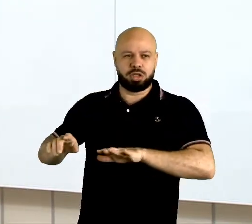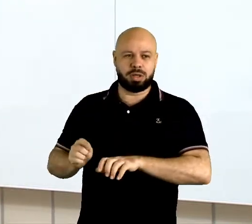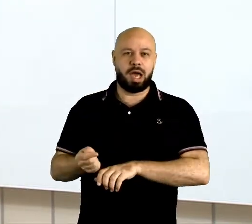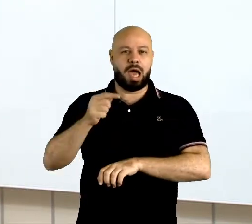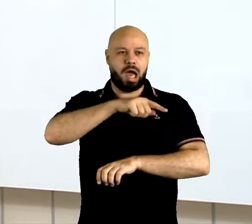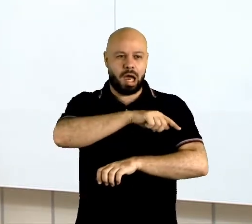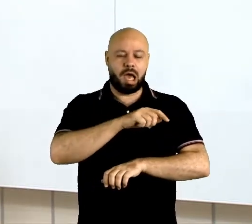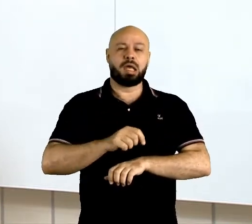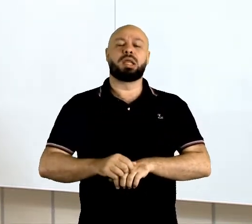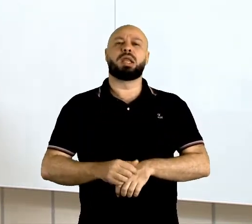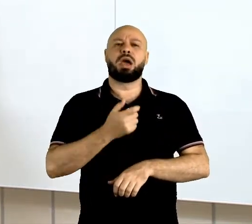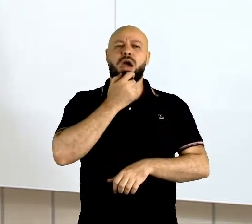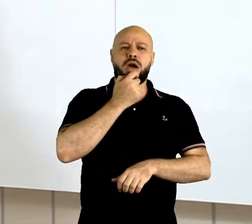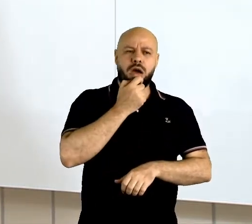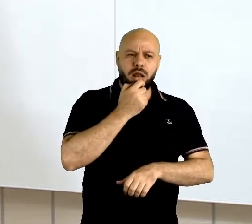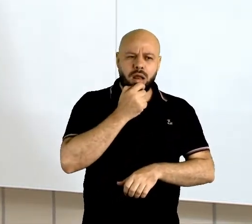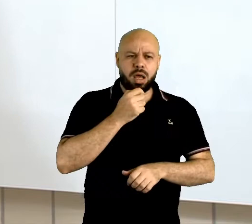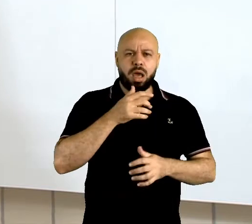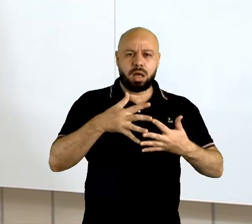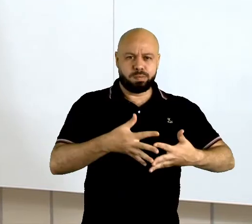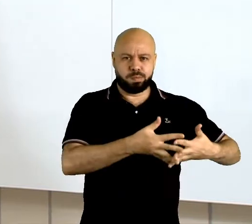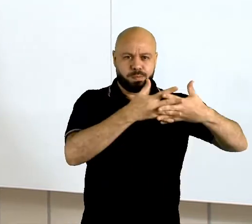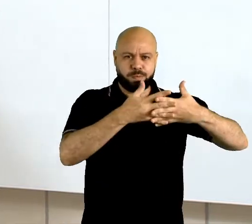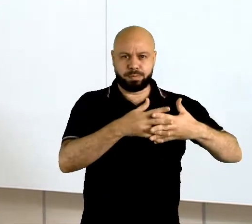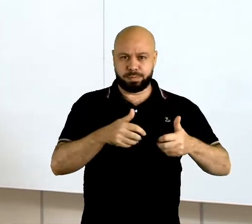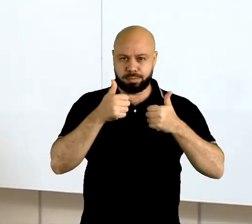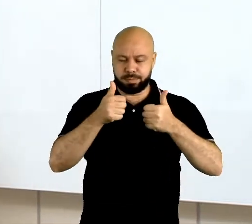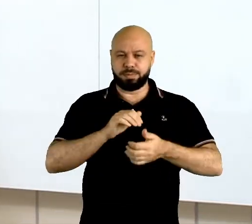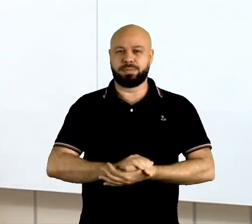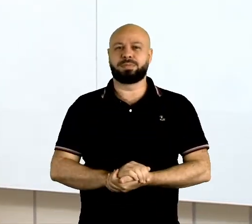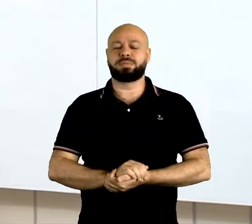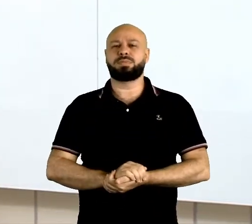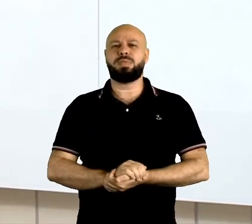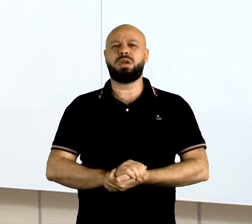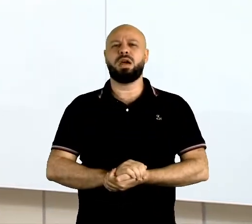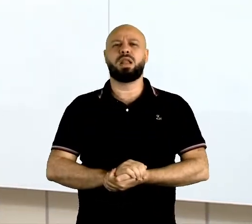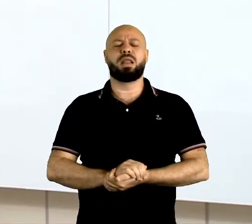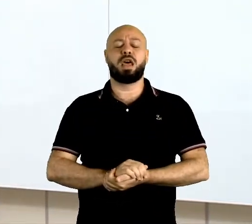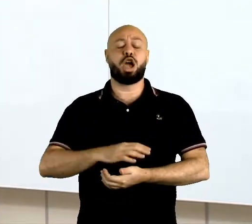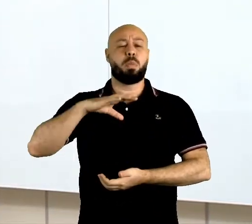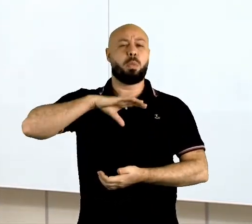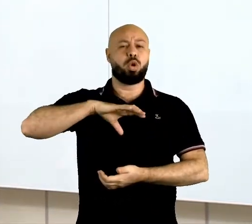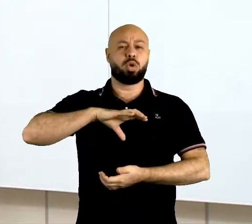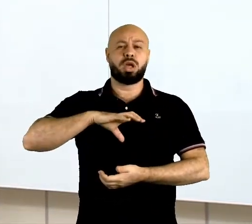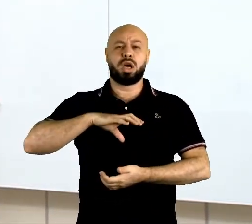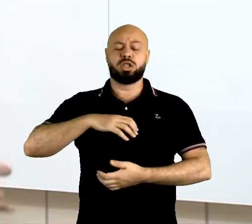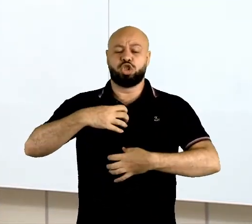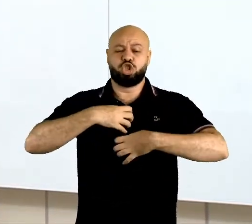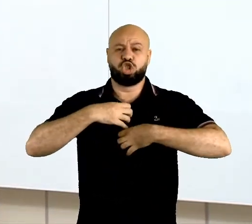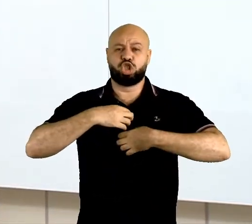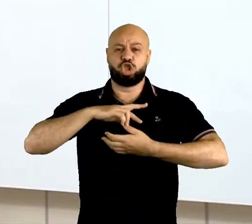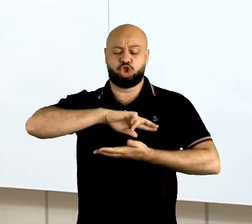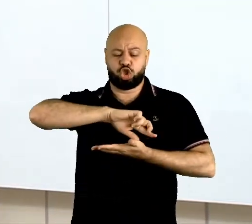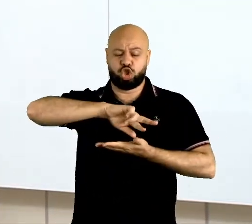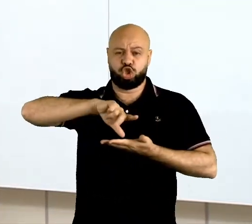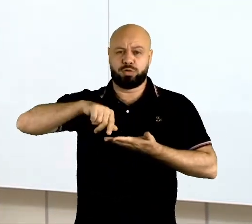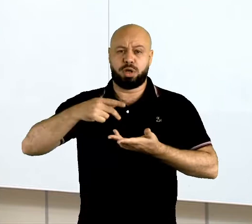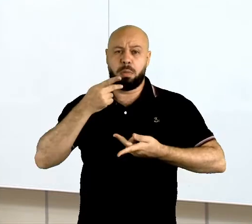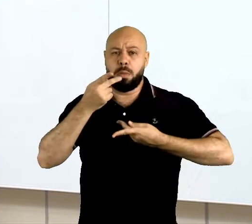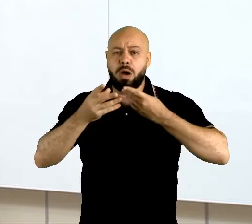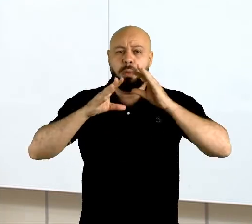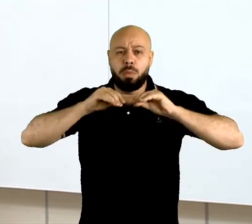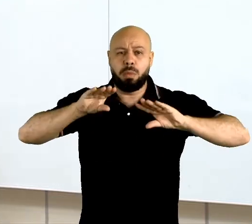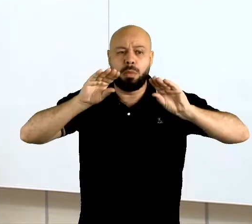Ok, pessoal? Então, assim como na língua portuguesa, há diferentes formas de falar, tanto a questão da